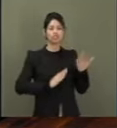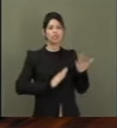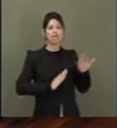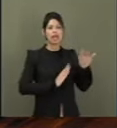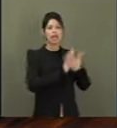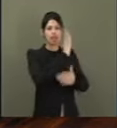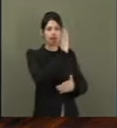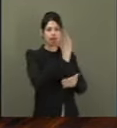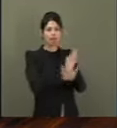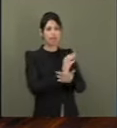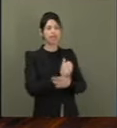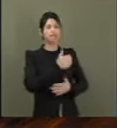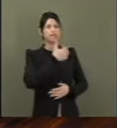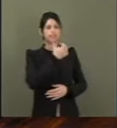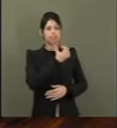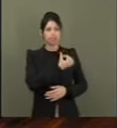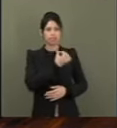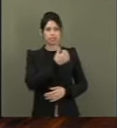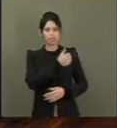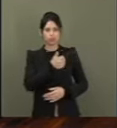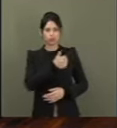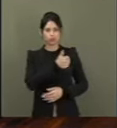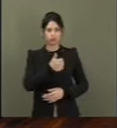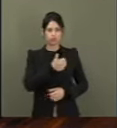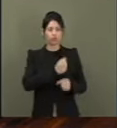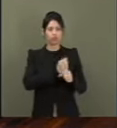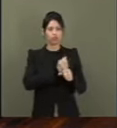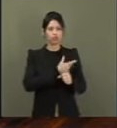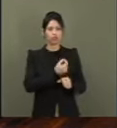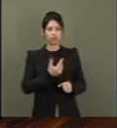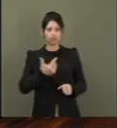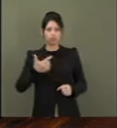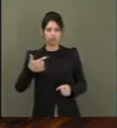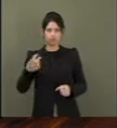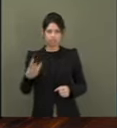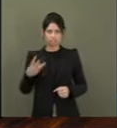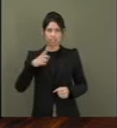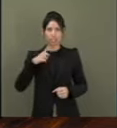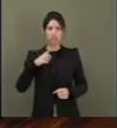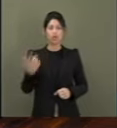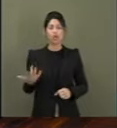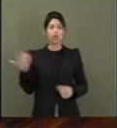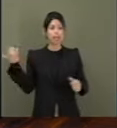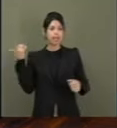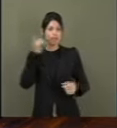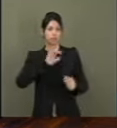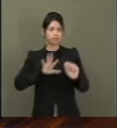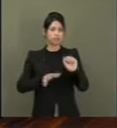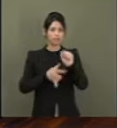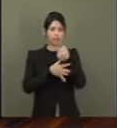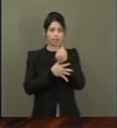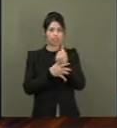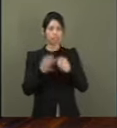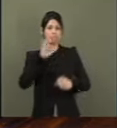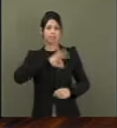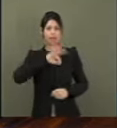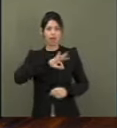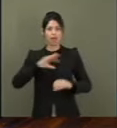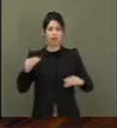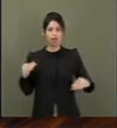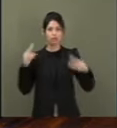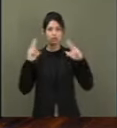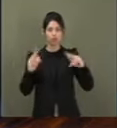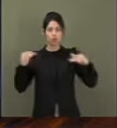2023, aquela que garante igualdade salarial e remuneratória